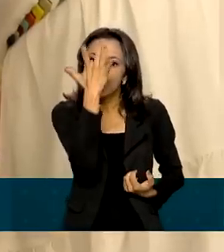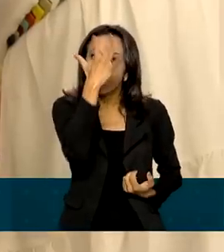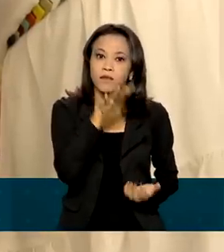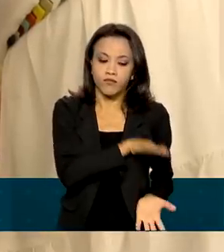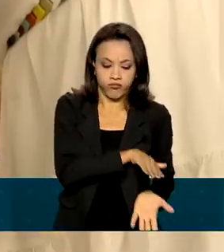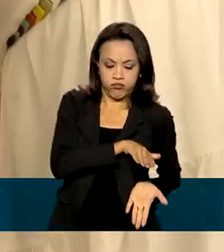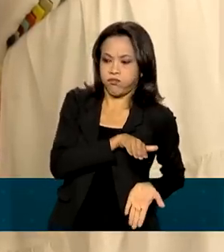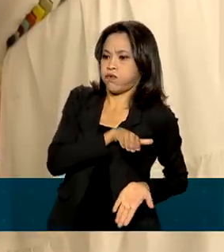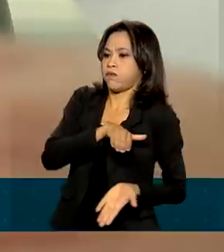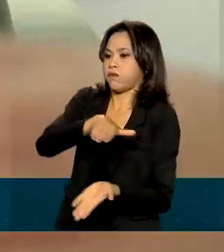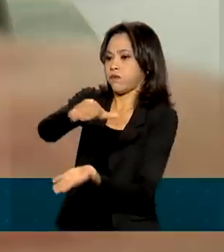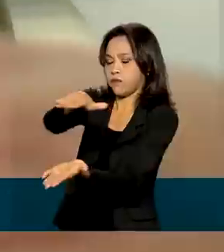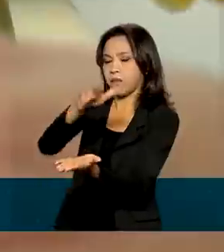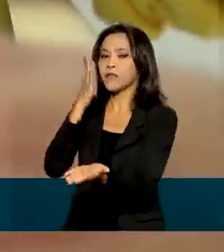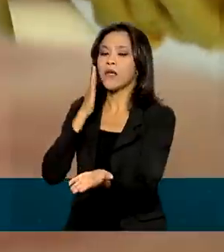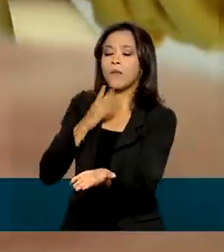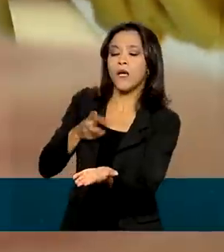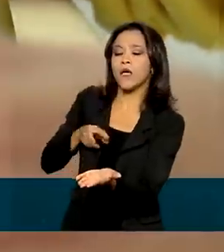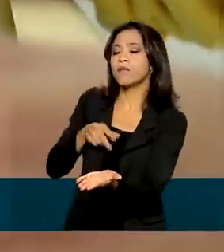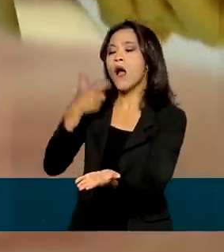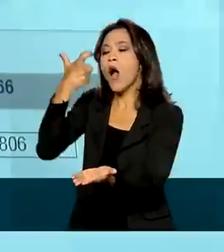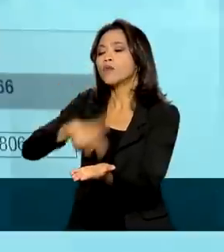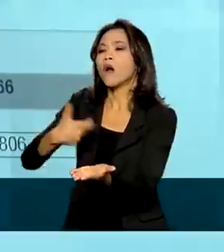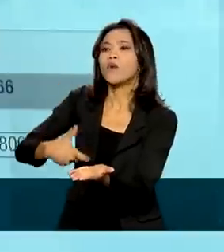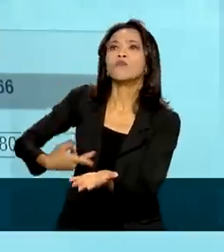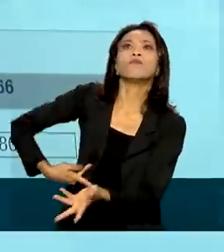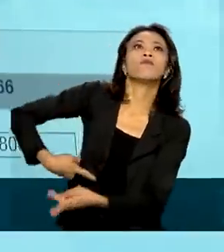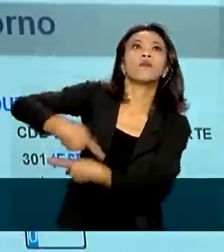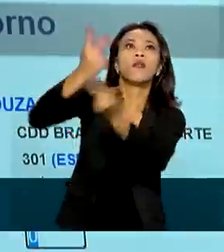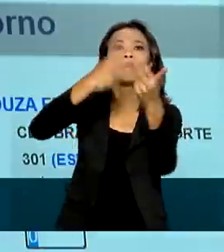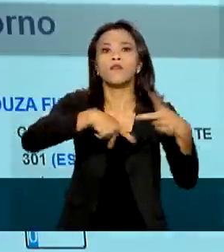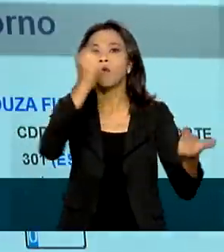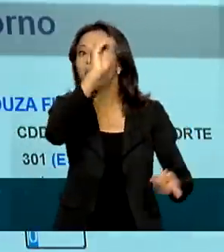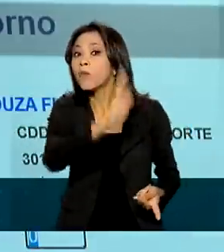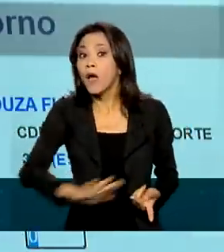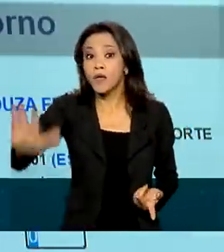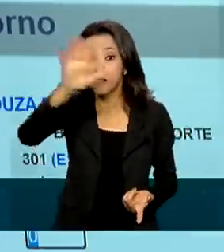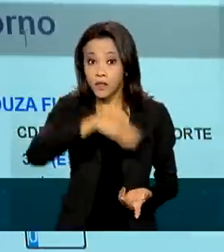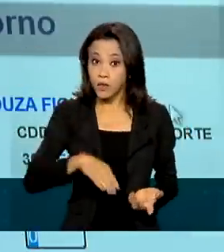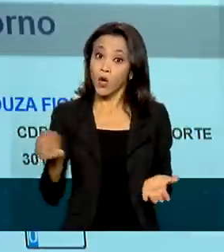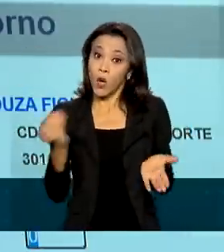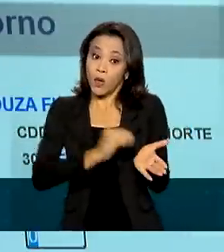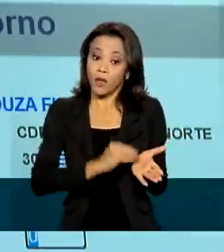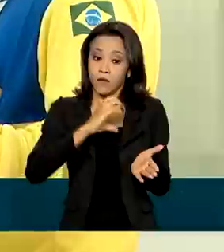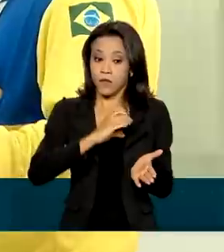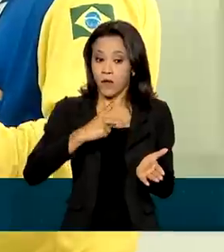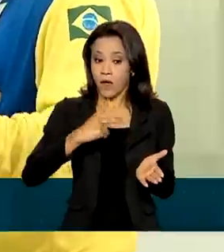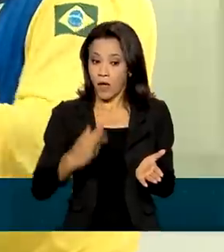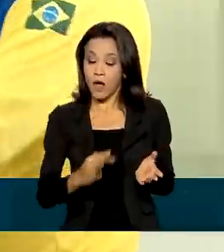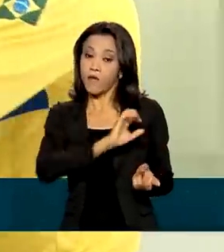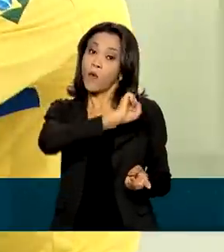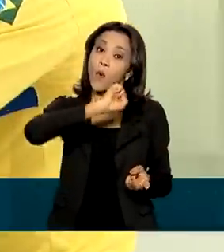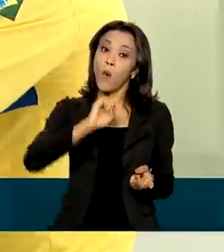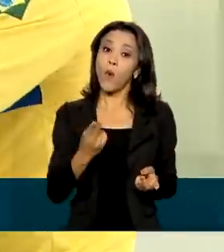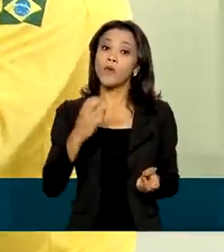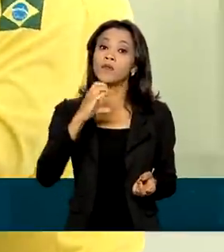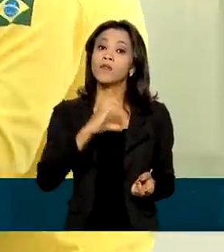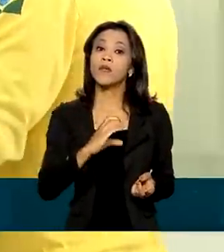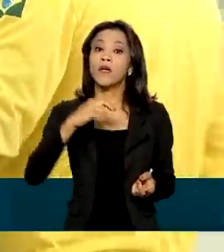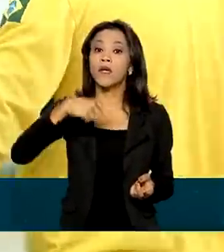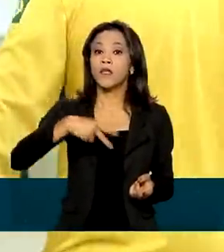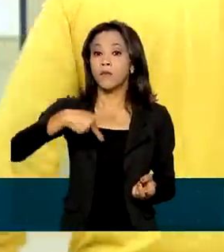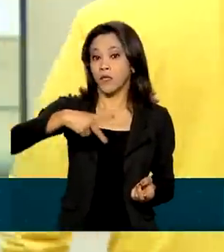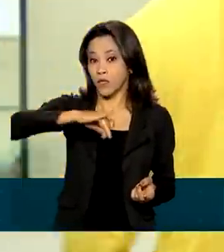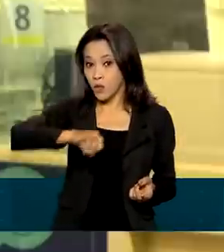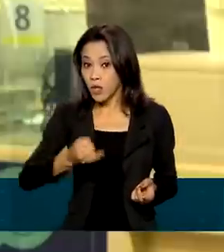envio, permitindo o rastreamento das encomendas nacionais pelo CPF, CNPJ ou número do passaporte, no caso